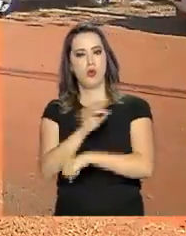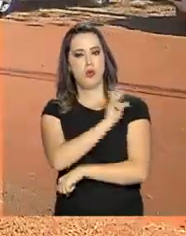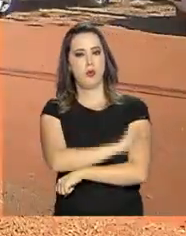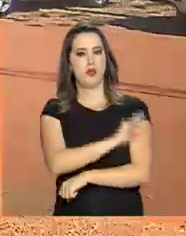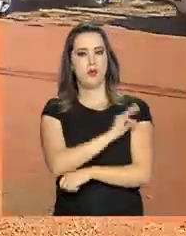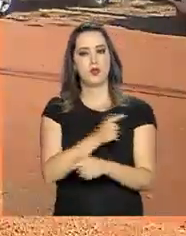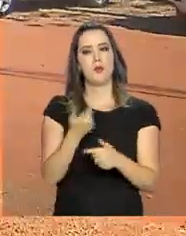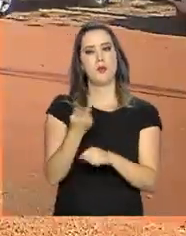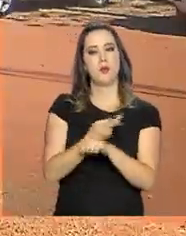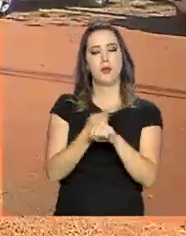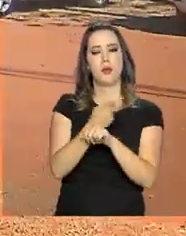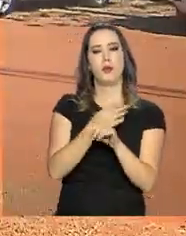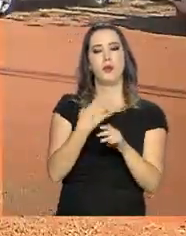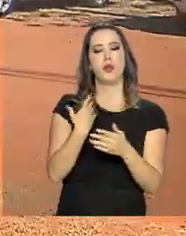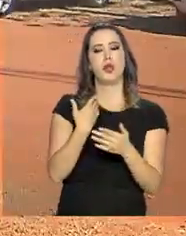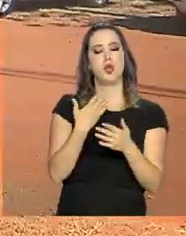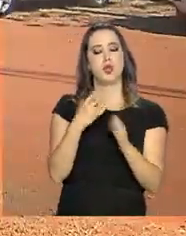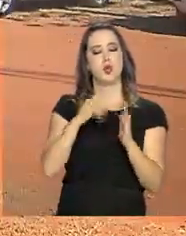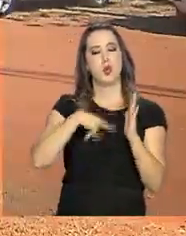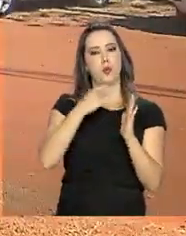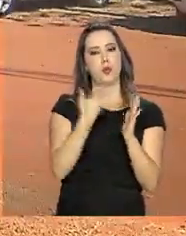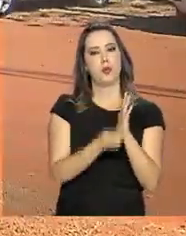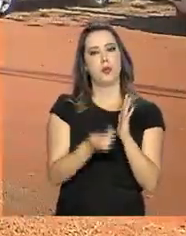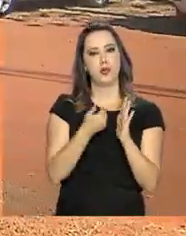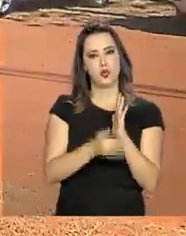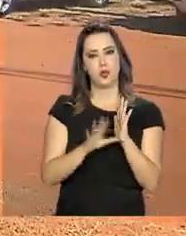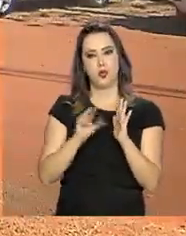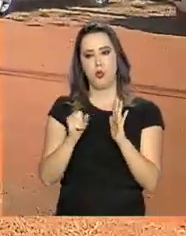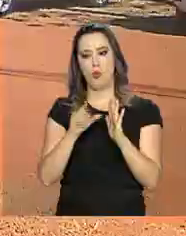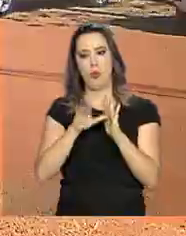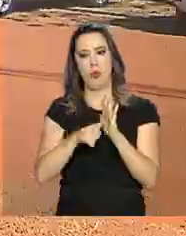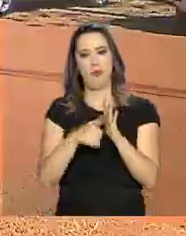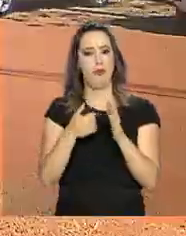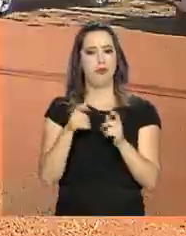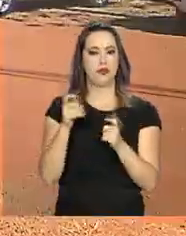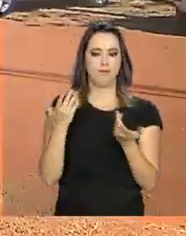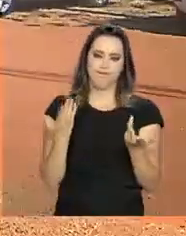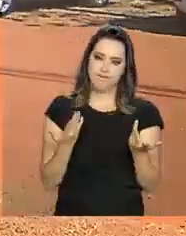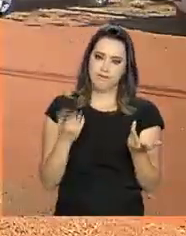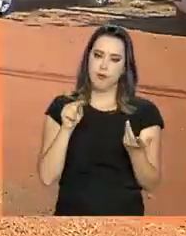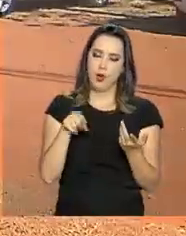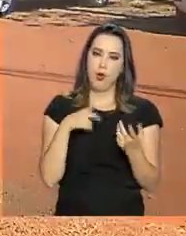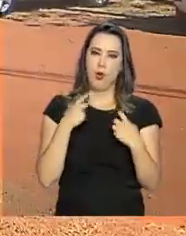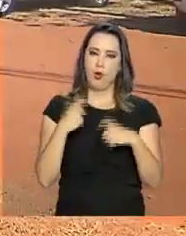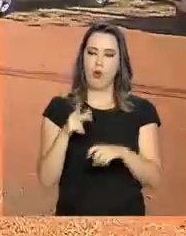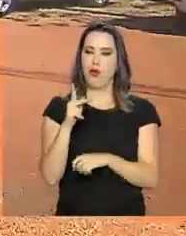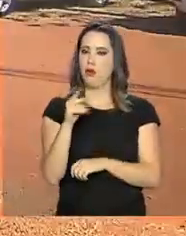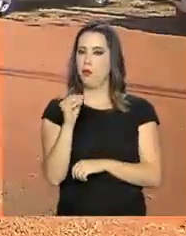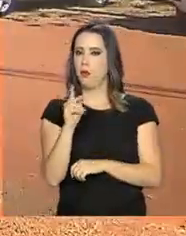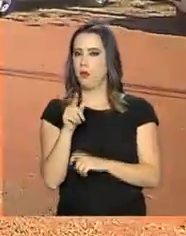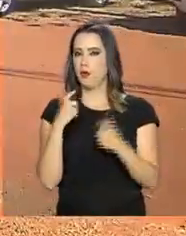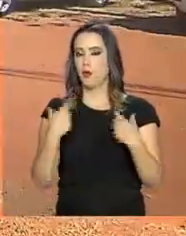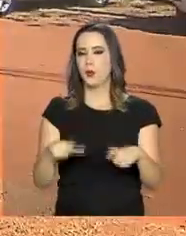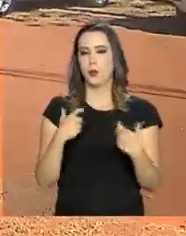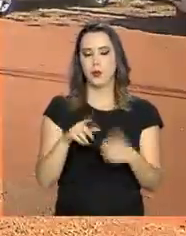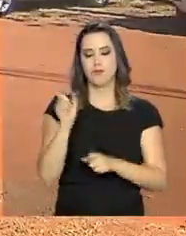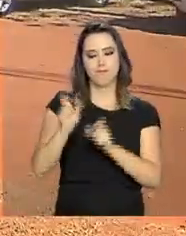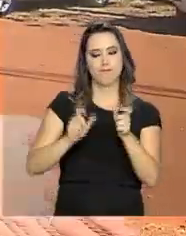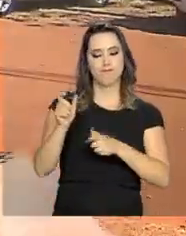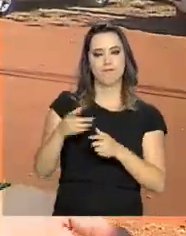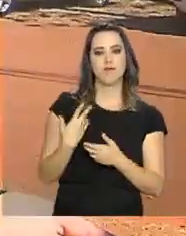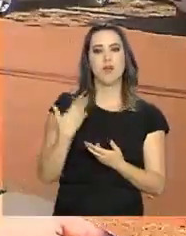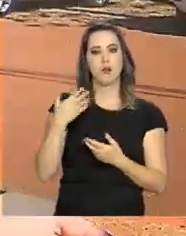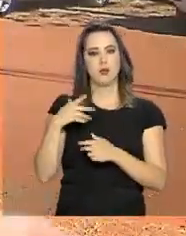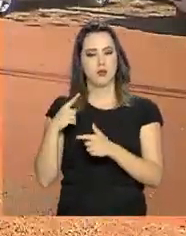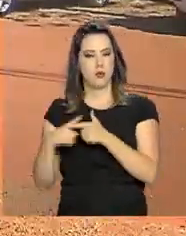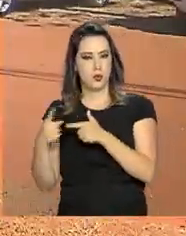localizar documentação perdida ou extraviada pelos usuários. O Centro Pop é um espaço onde essas pessoas em